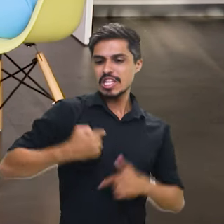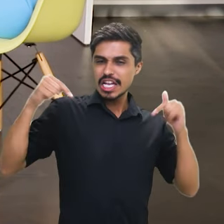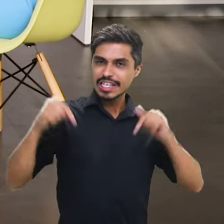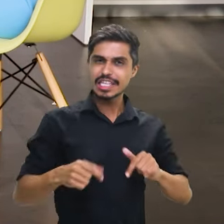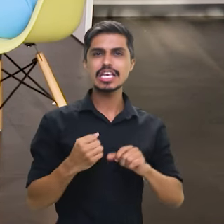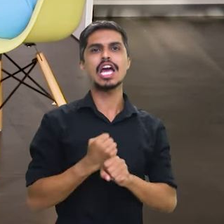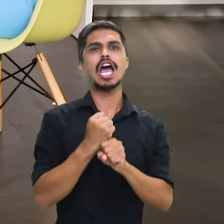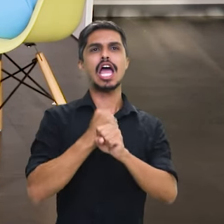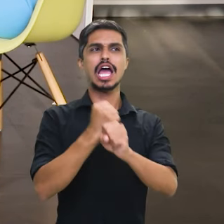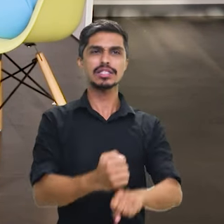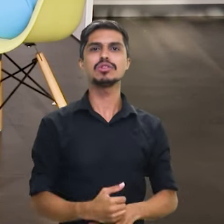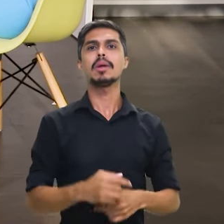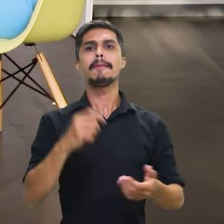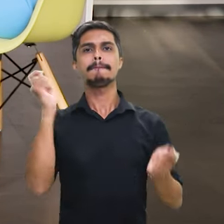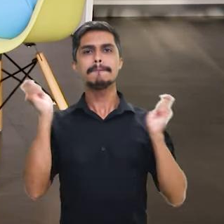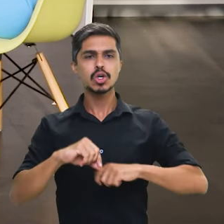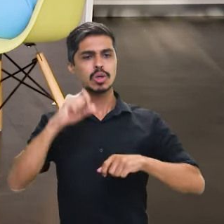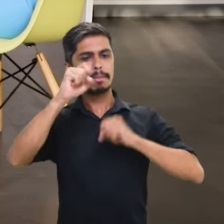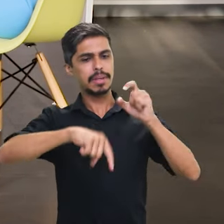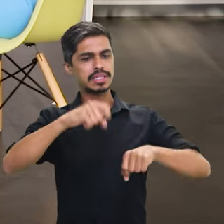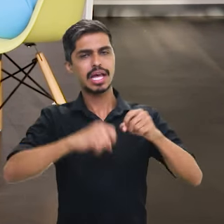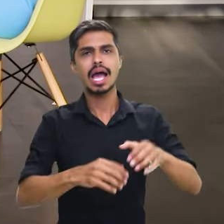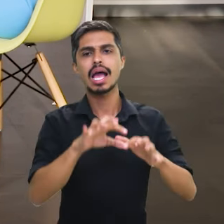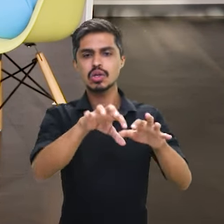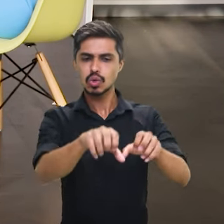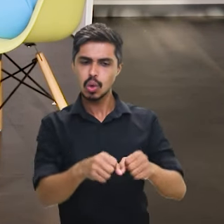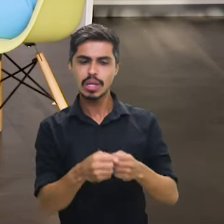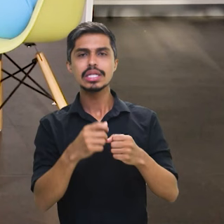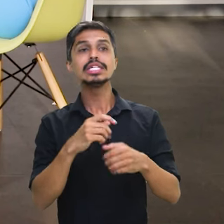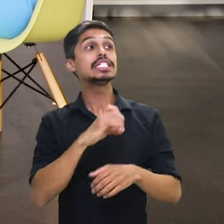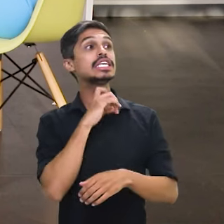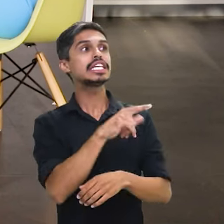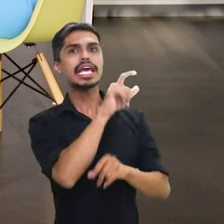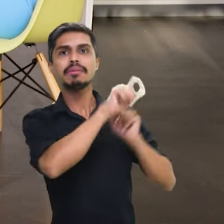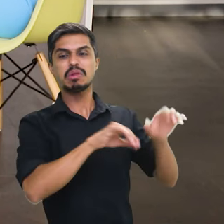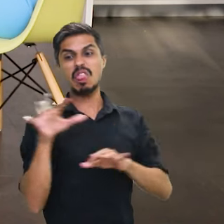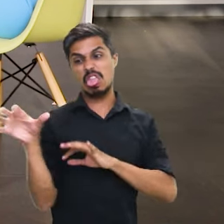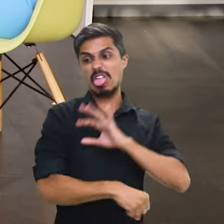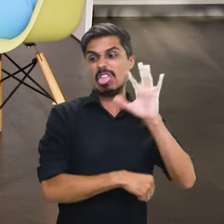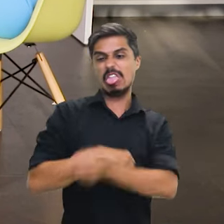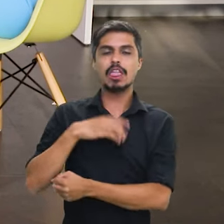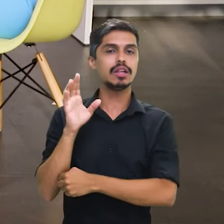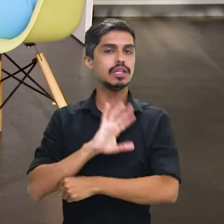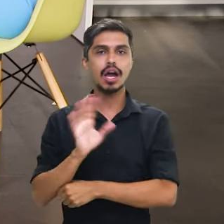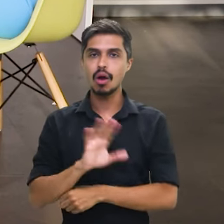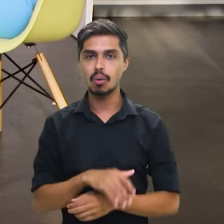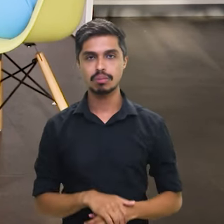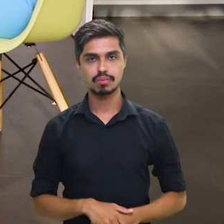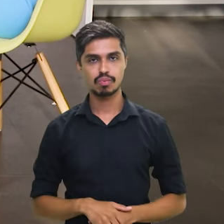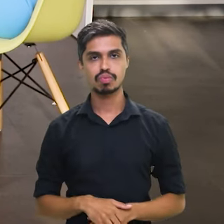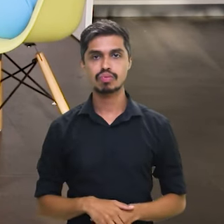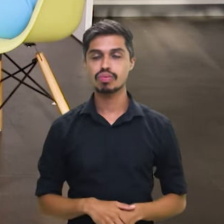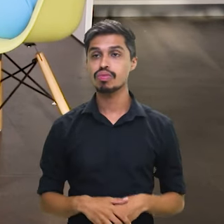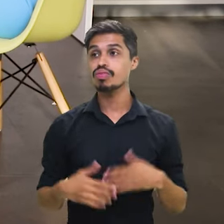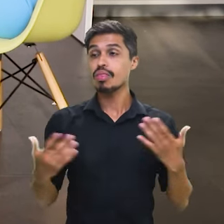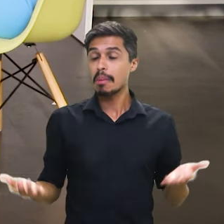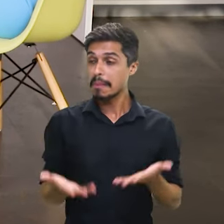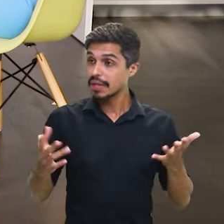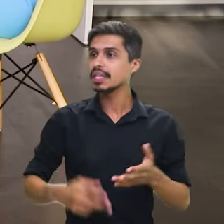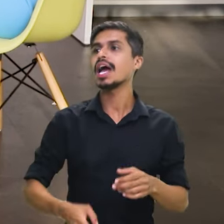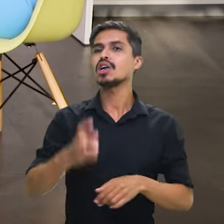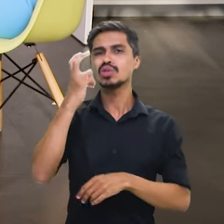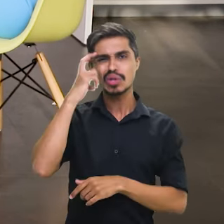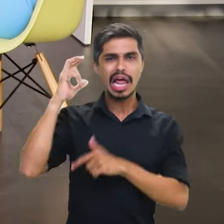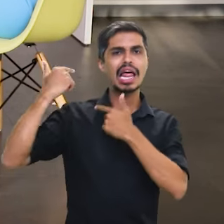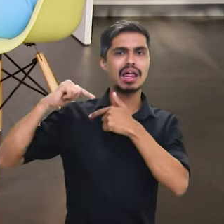essa terra é nossa. Nós poderíamos plantar, colher. Ninguém vai tomar, ninguém vai atirar em nós por causa disso. Pode manter a cultura. Pode